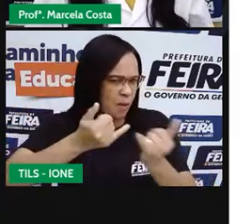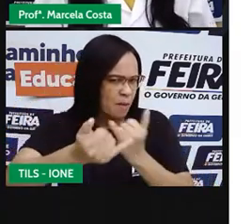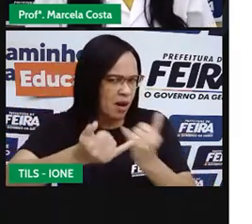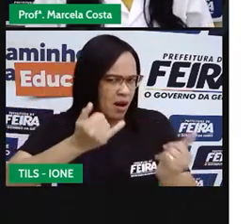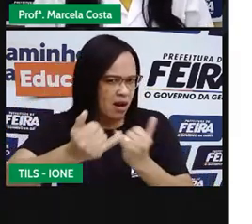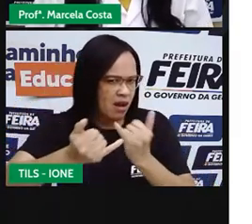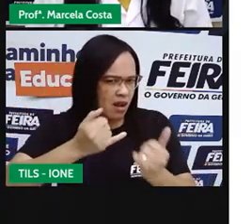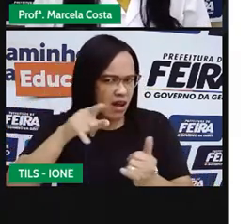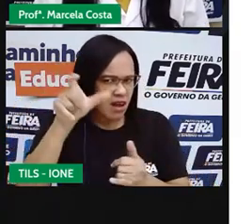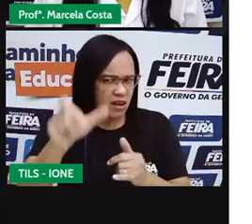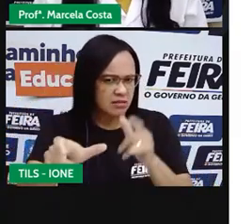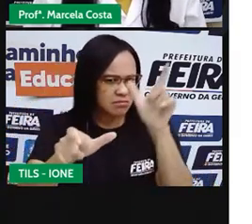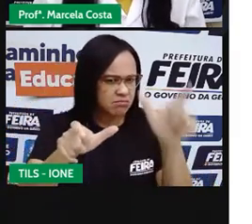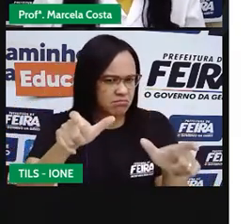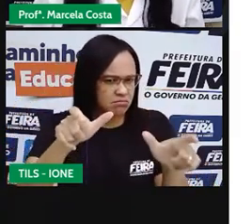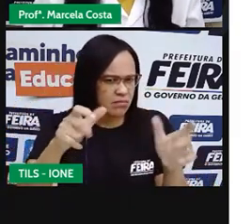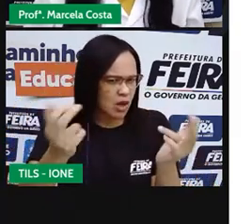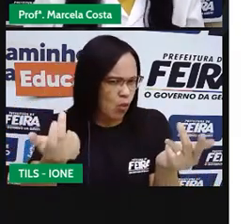princesa Bela?